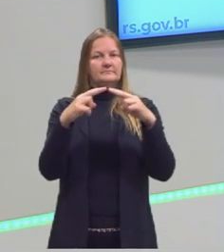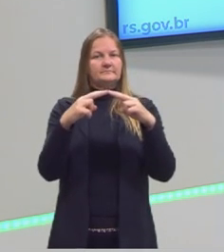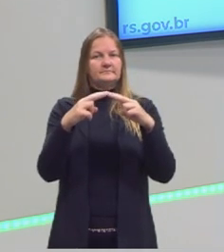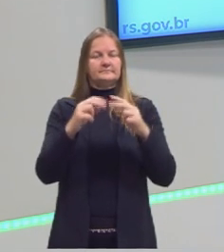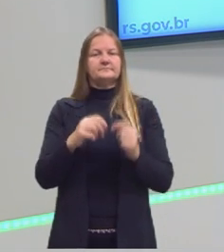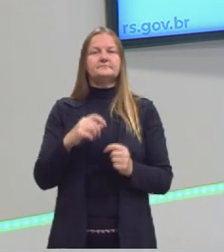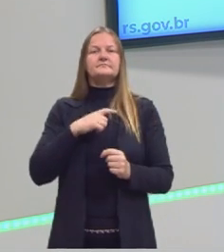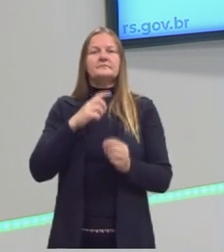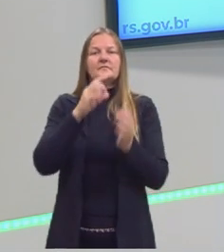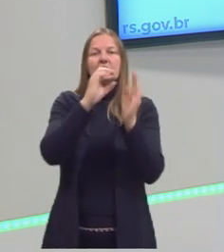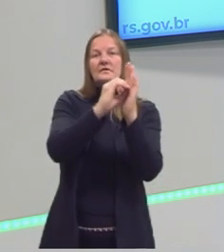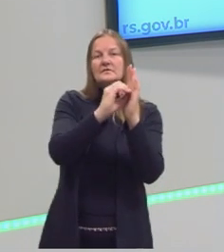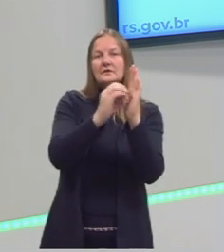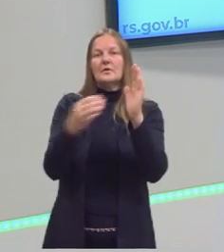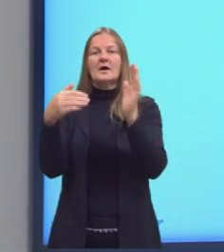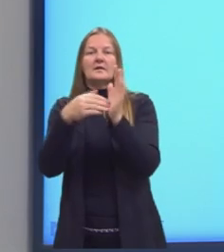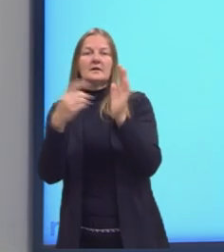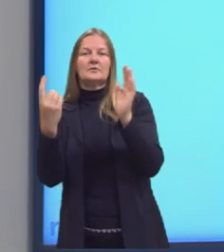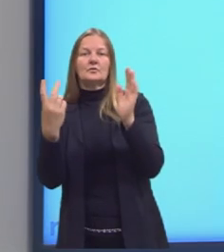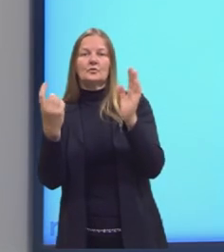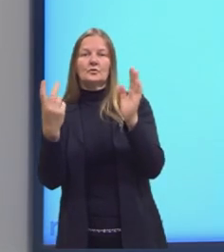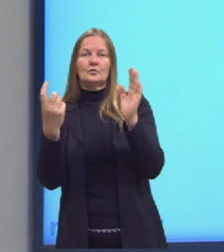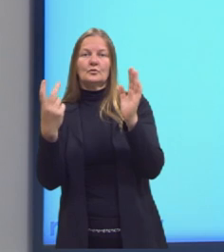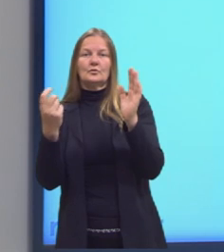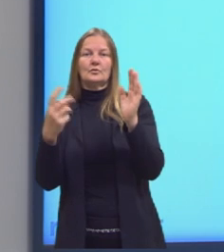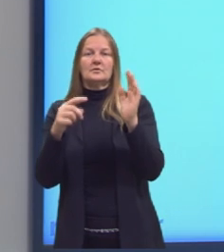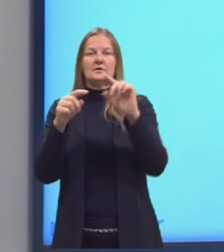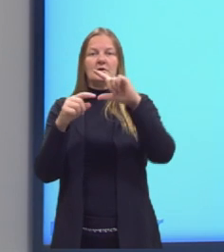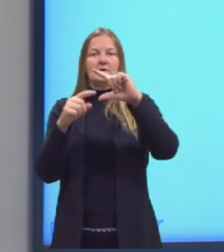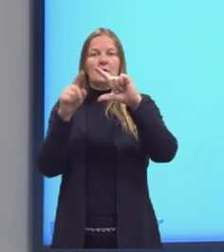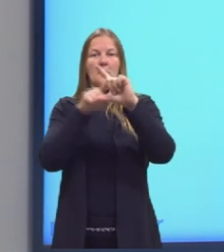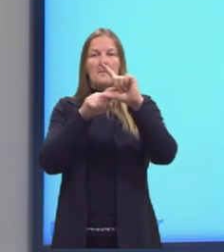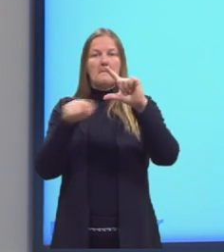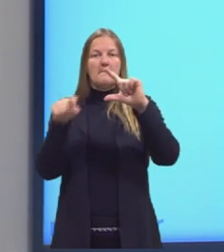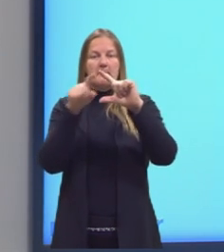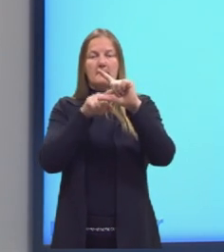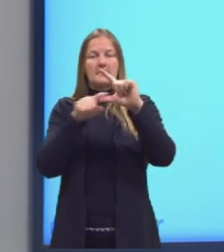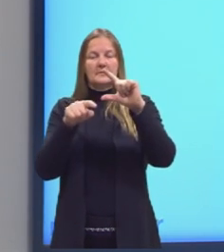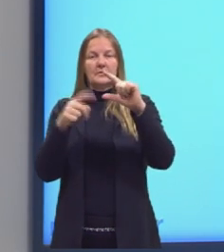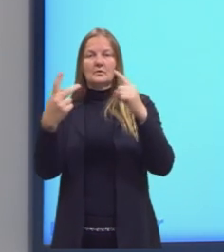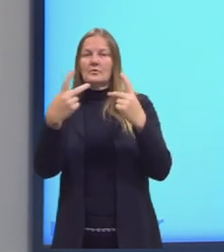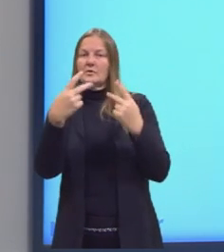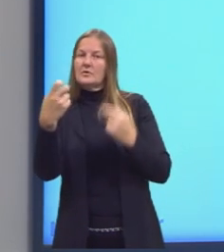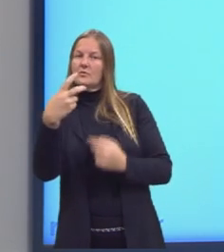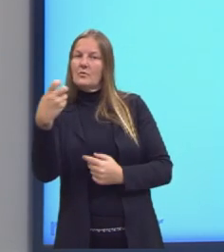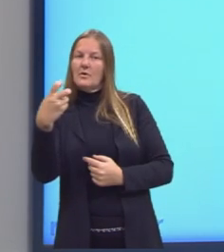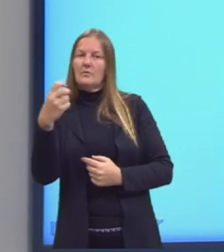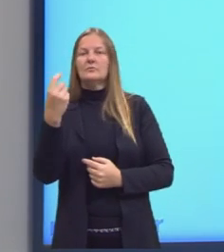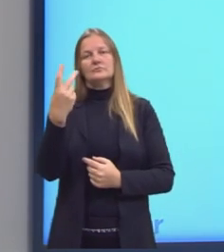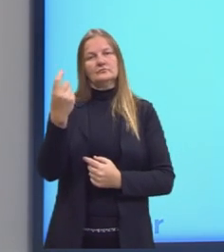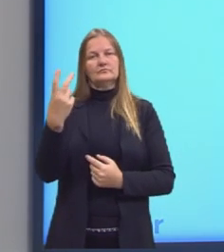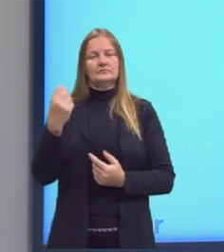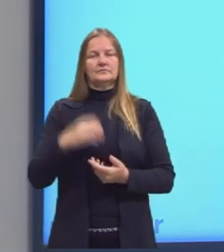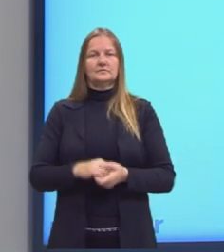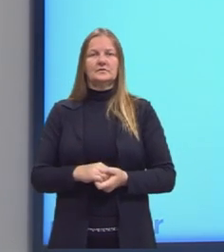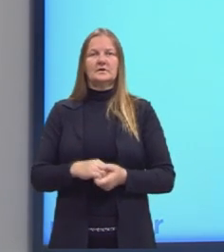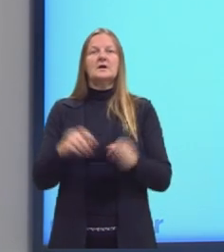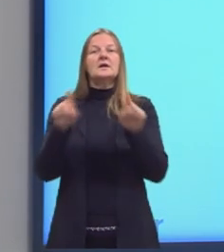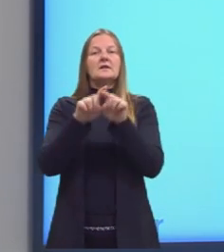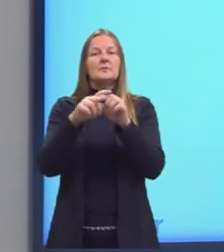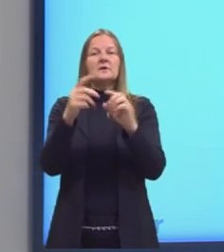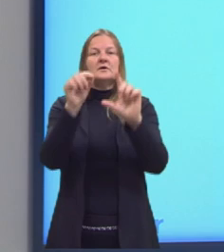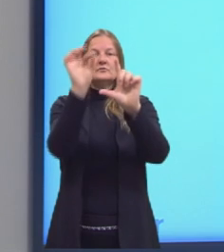que vão do 0 até o 12. Portanto, menor ou igual a 12. Outra representação é pelo